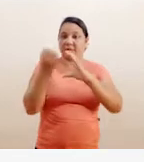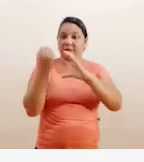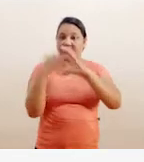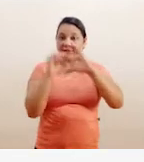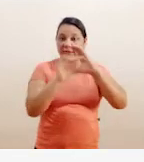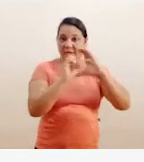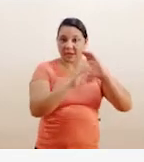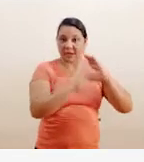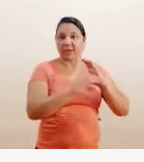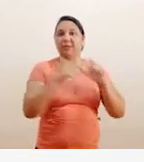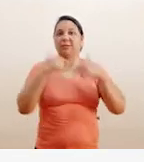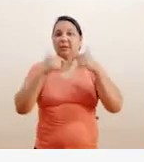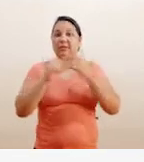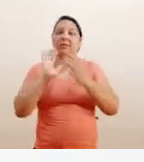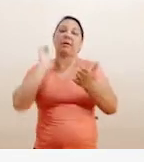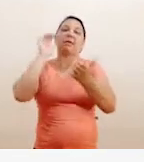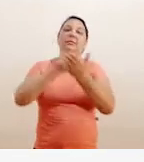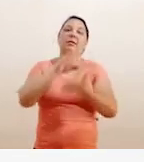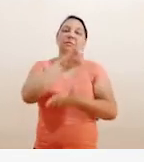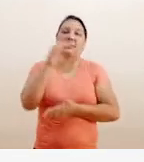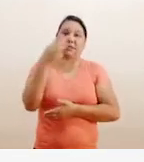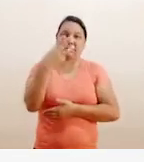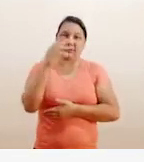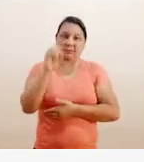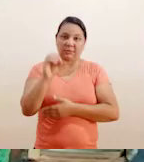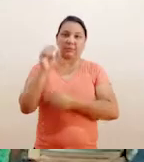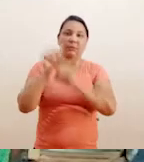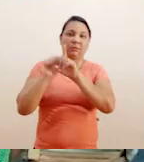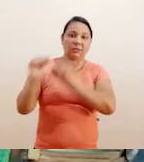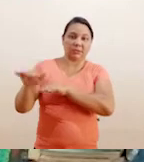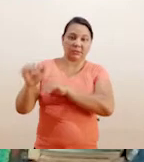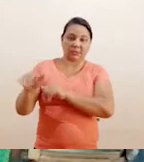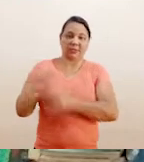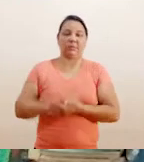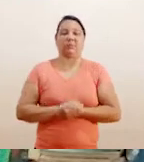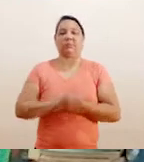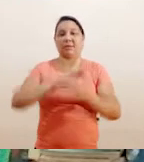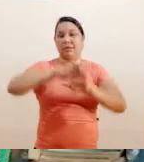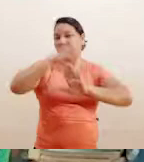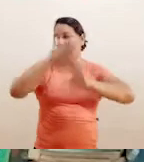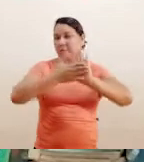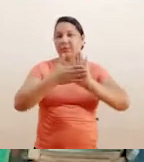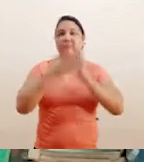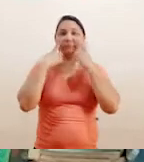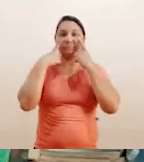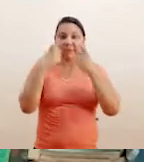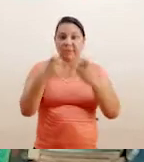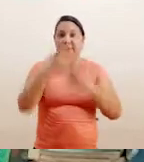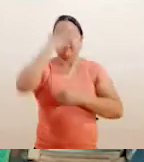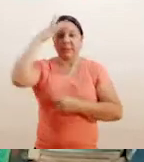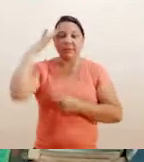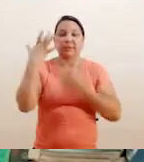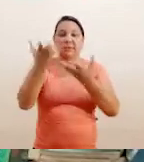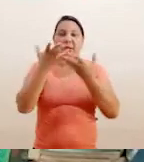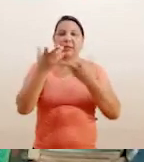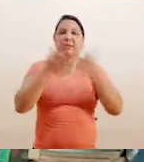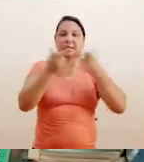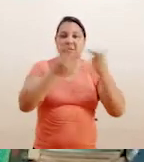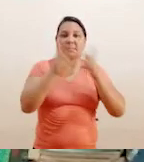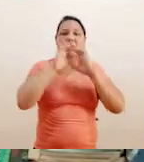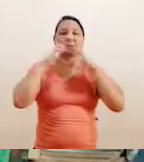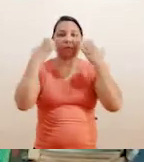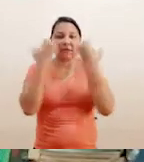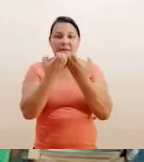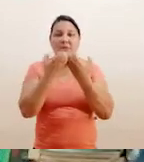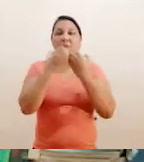o prazo para submissão de trabalho segue até o dia 30 de setembro. Essa é uma oportunidade muito interessante para quem quiser participar